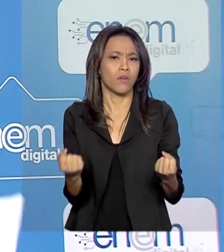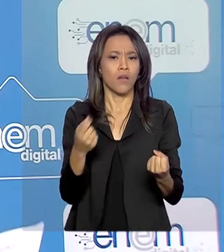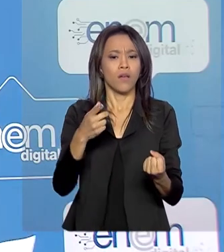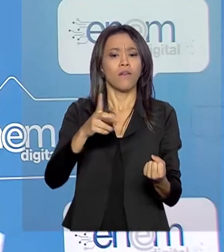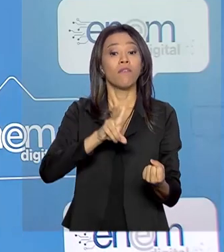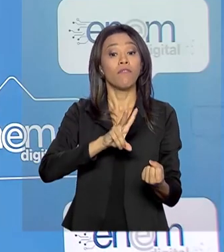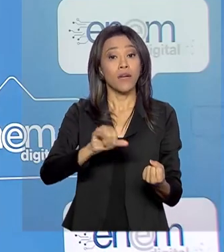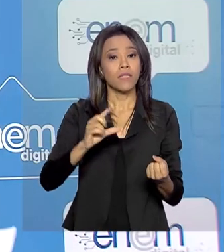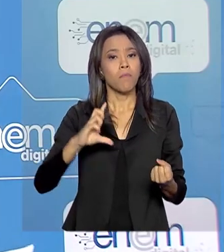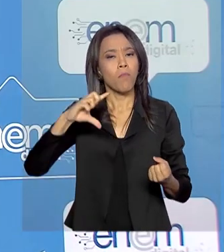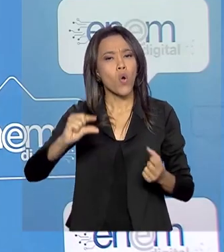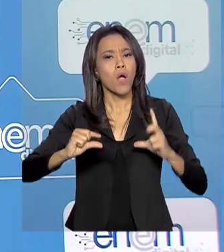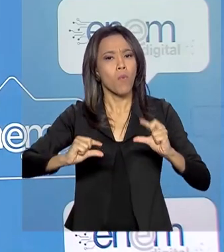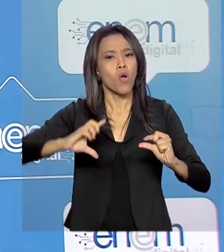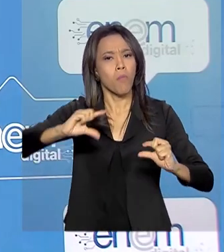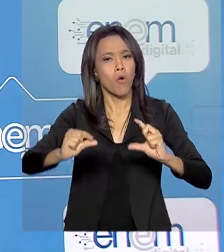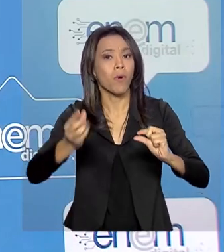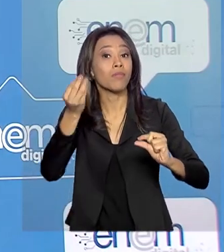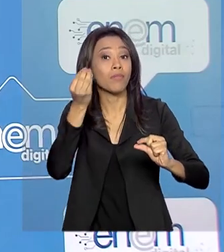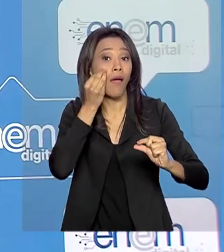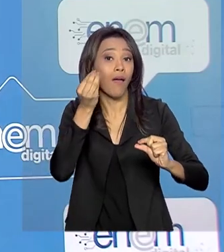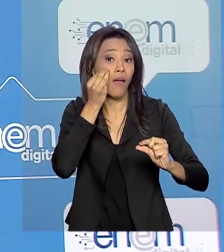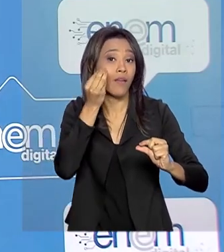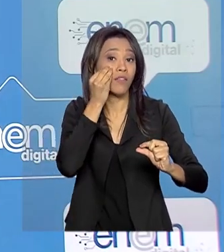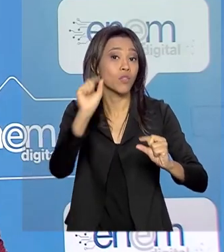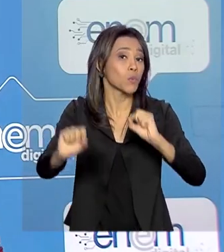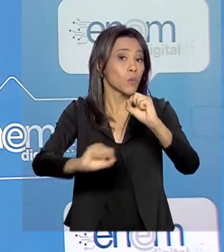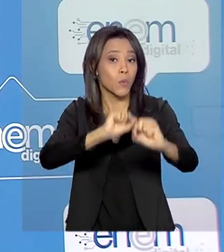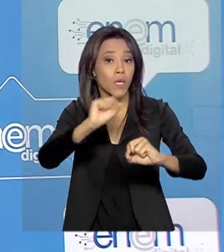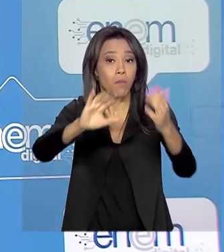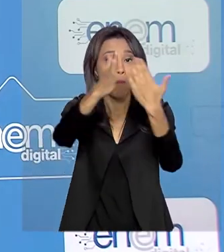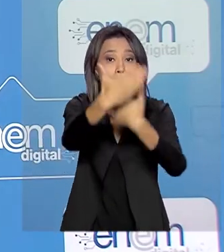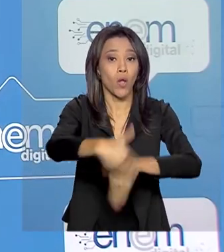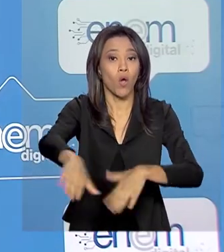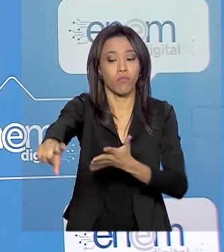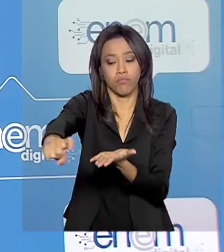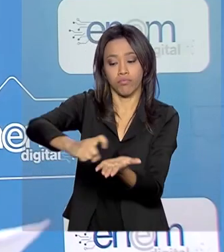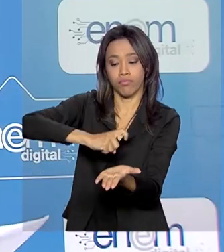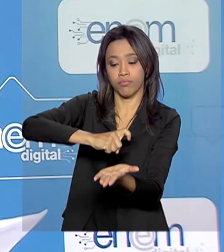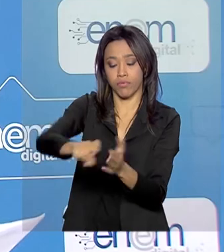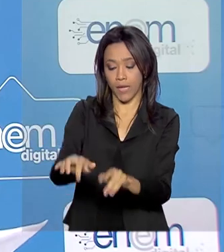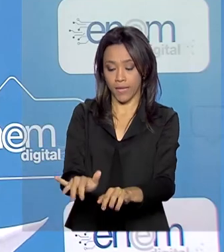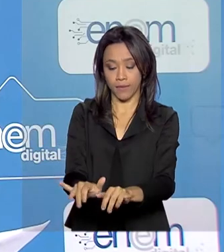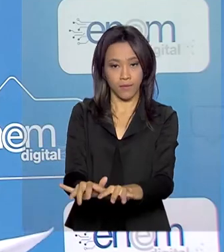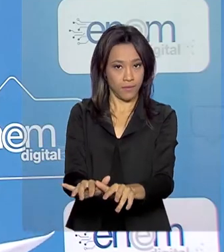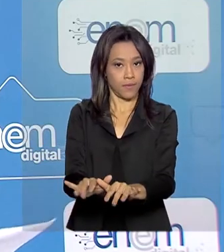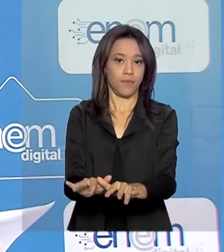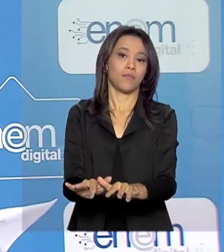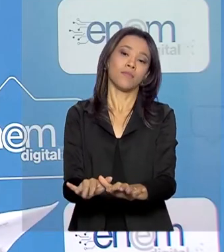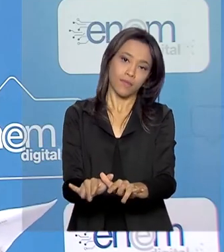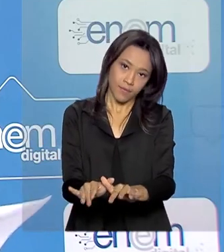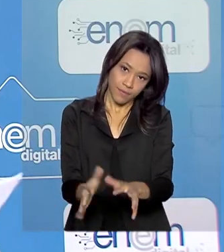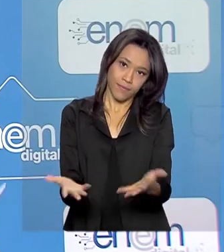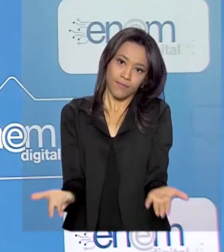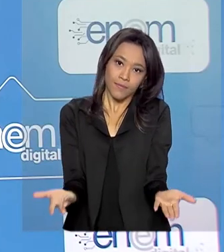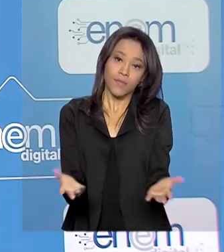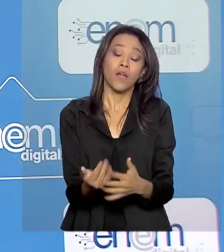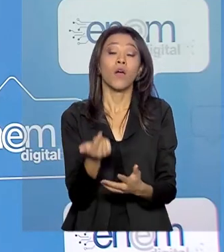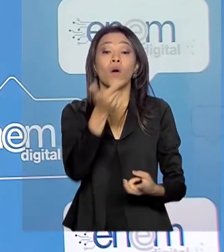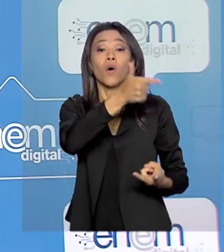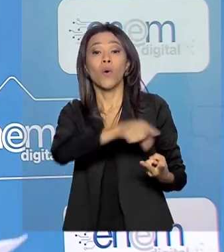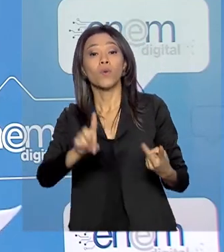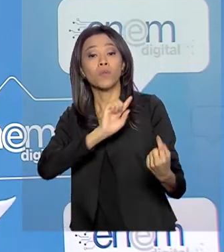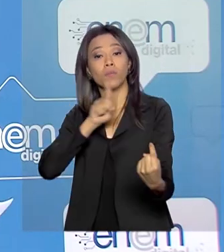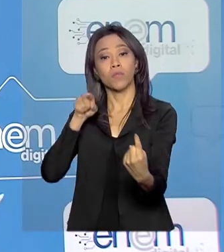gradual em caráter de teste para uma digitalização do Exame Nacional do Ensino Médio. Renata, outra